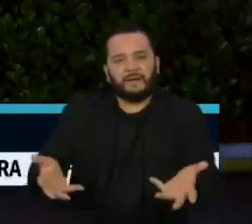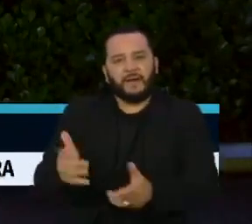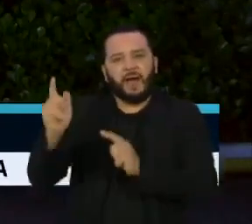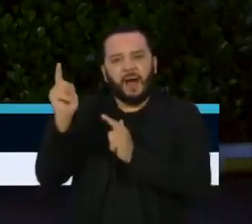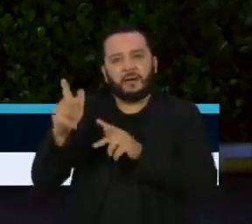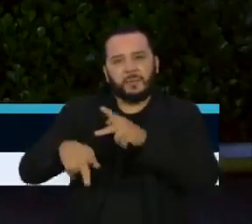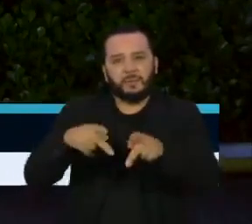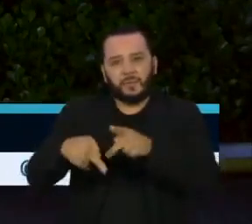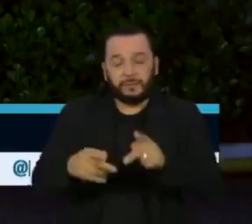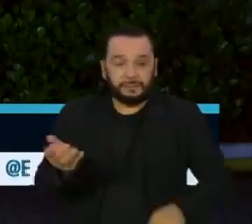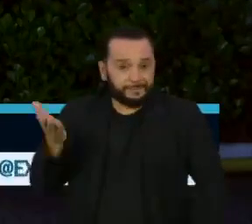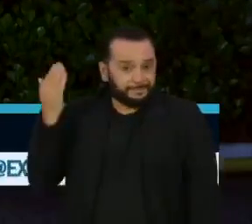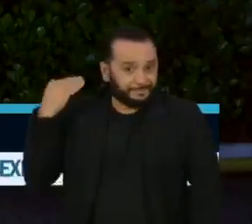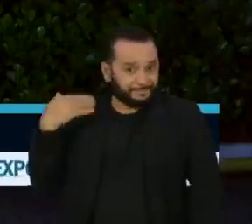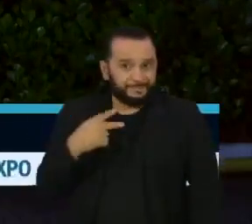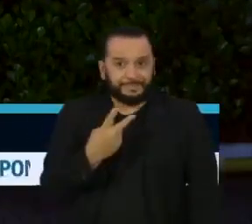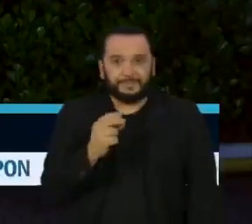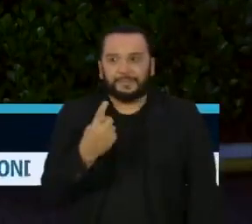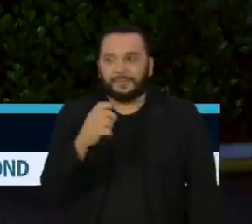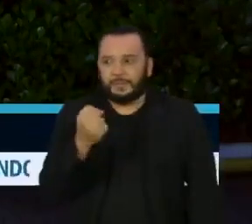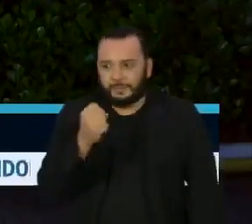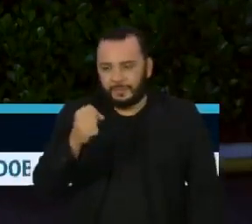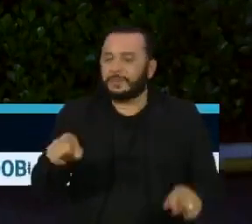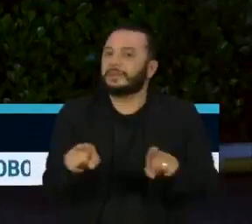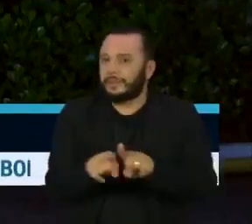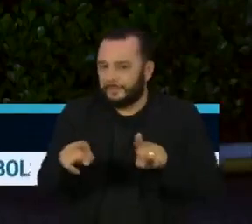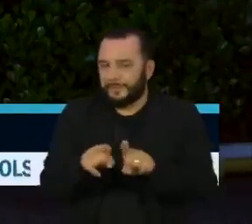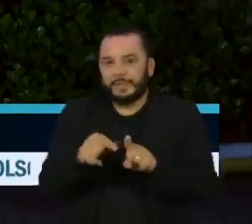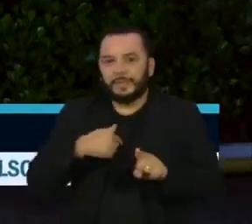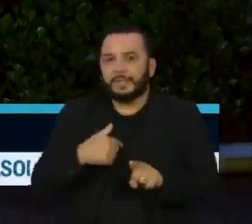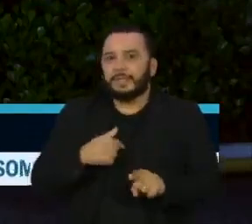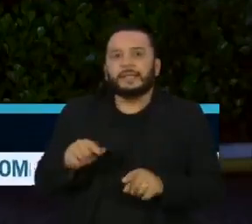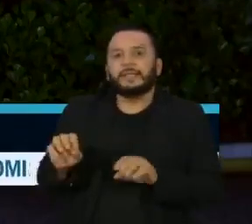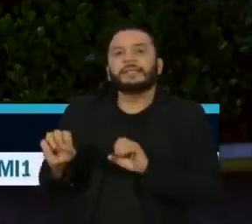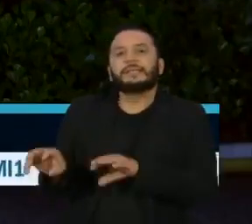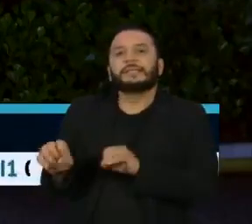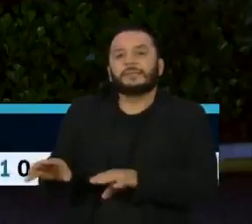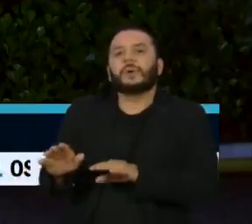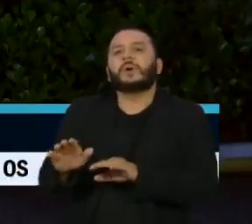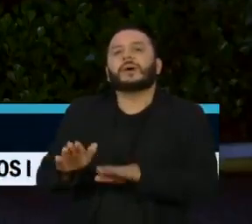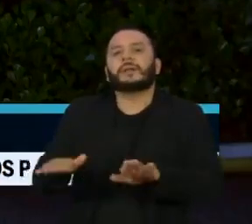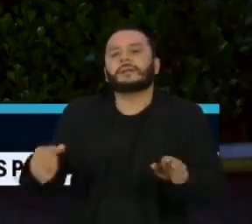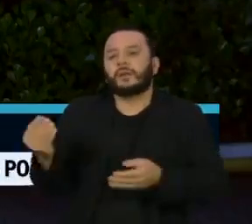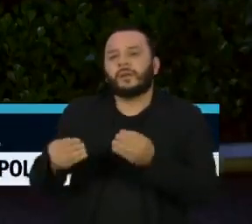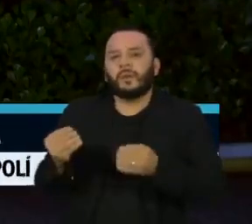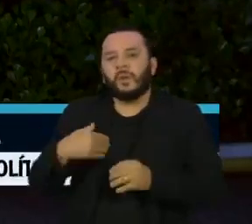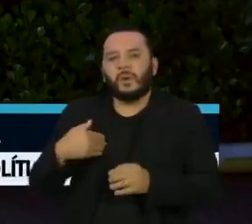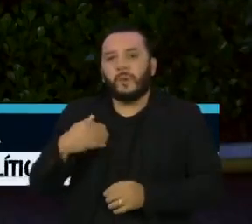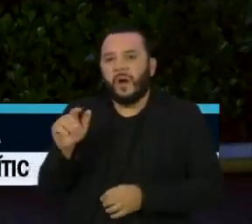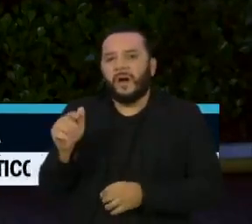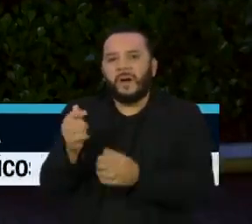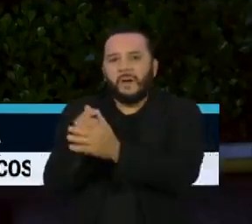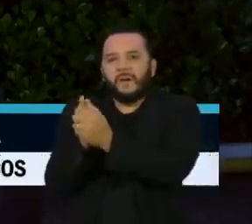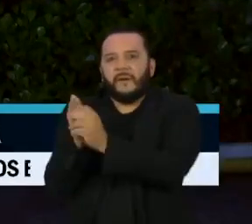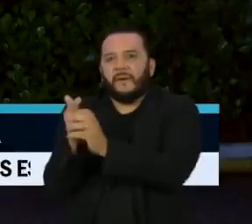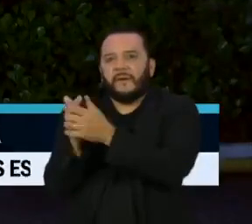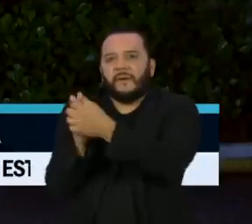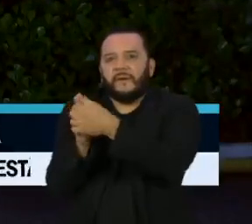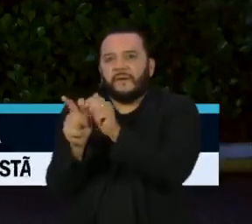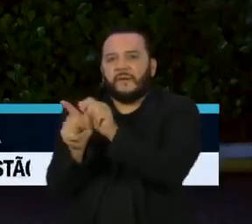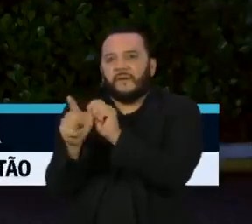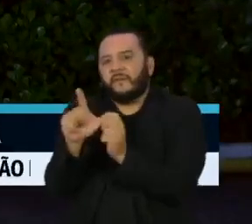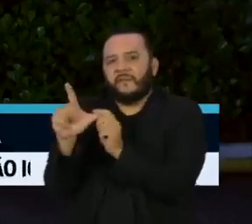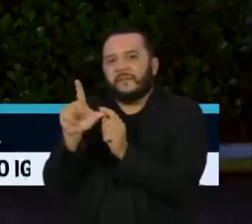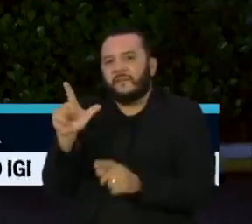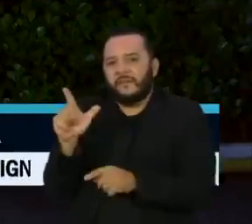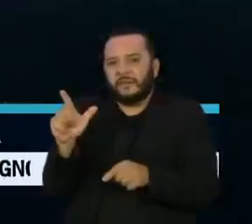Ainda na campanha eleitoral em 2018, ele chegou a ensinar uma criança a fazer o gesto de uma arma com a mão e perguntou